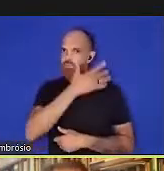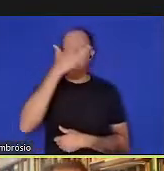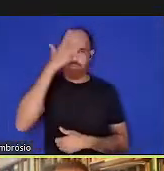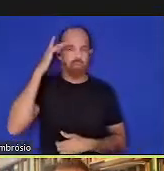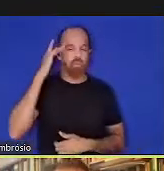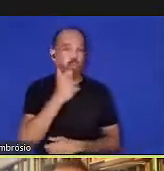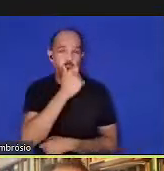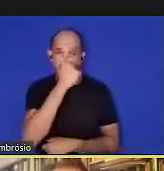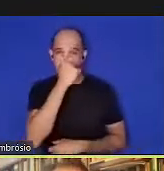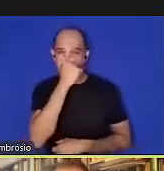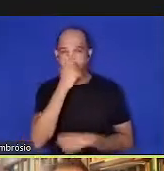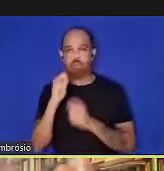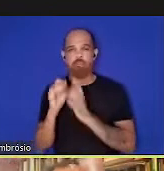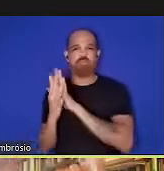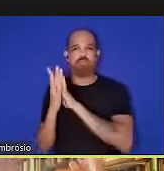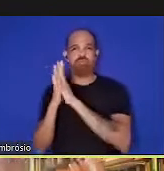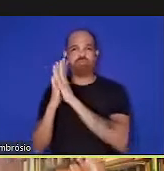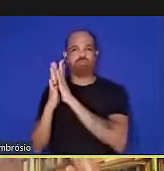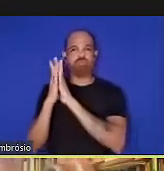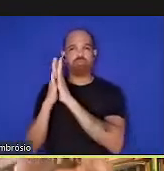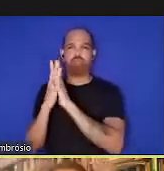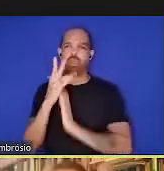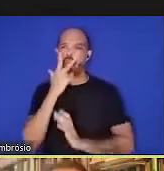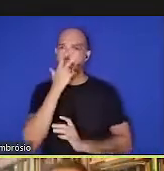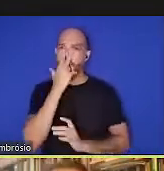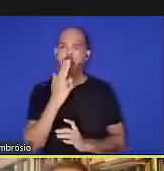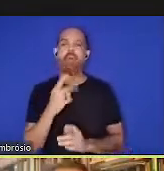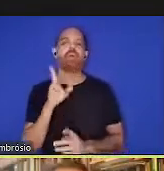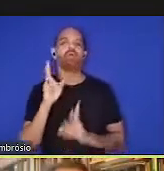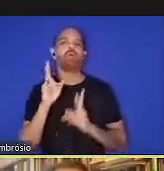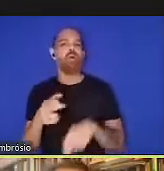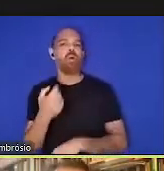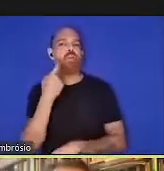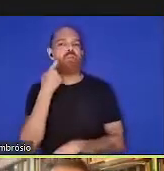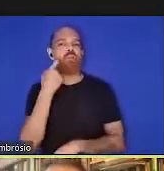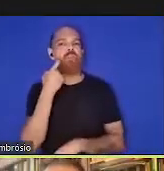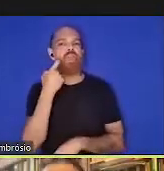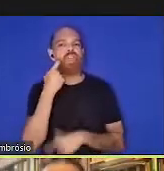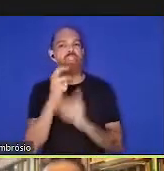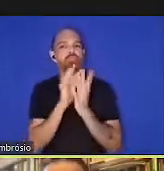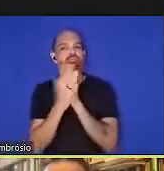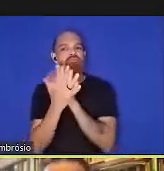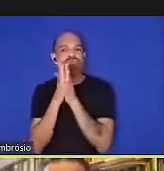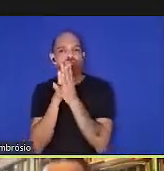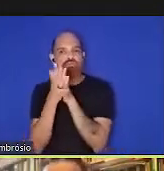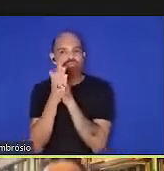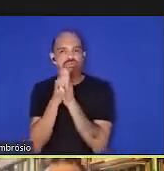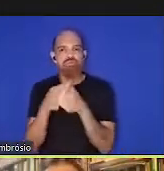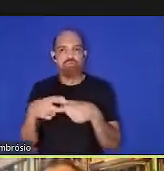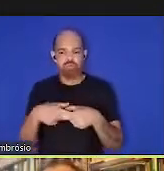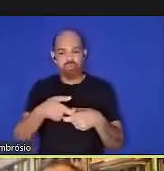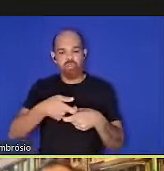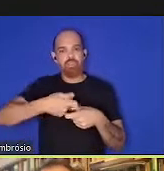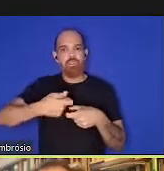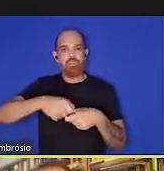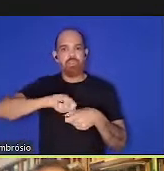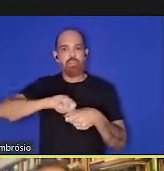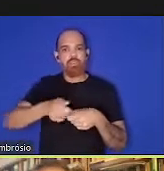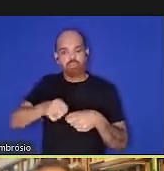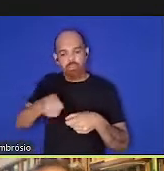lotado, como se fossem sardinhas, uma lata de sardinhas aqui nesse templo lotado